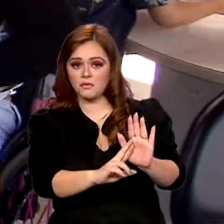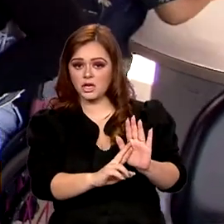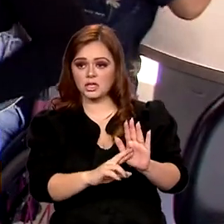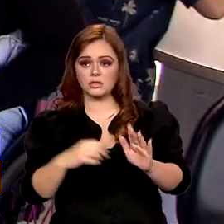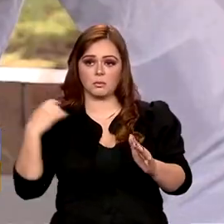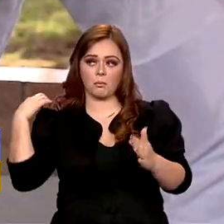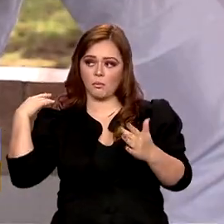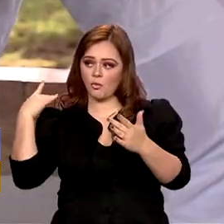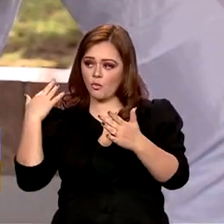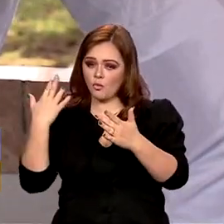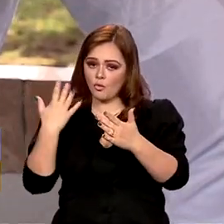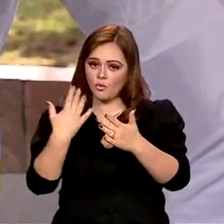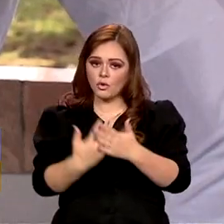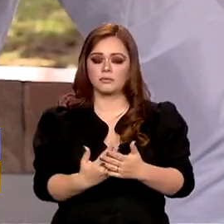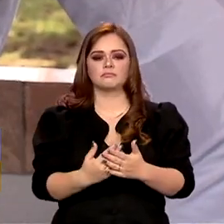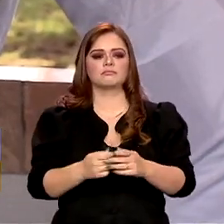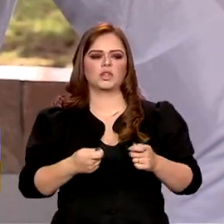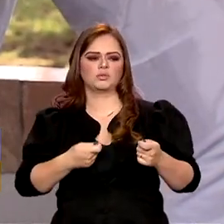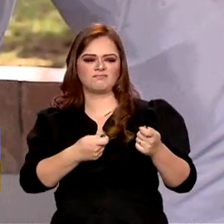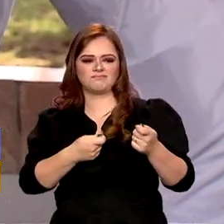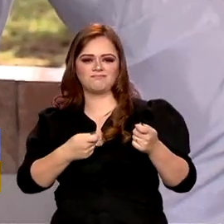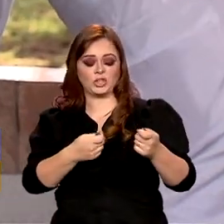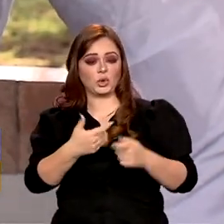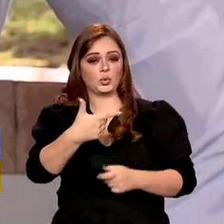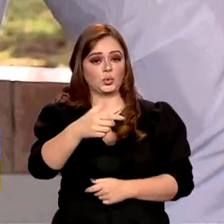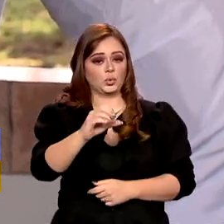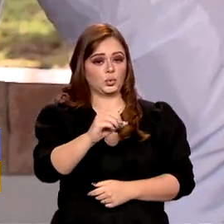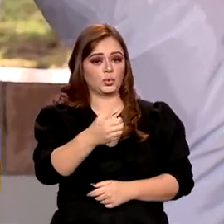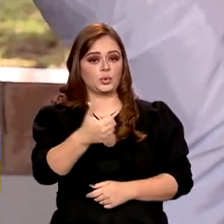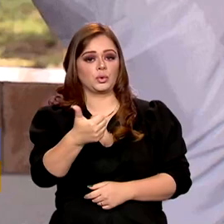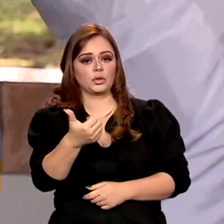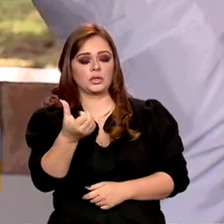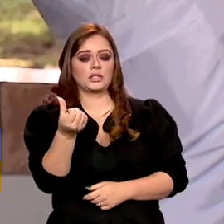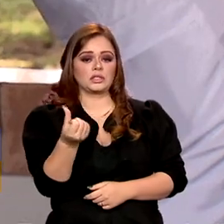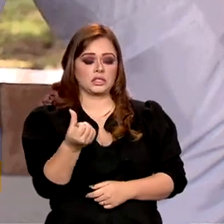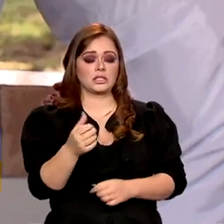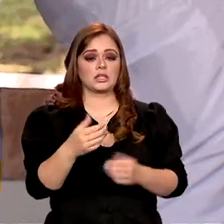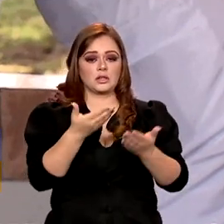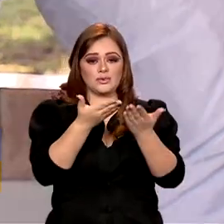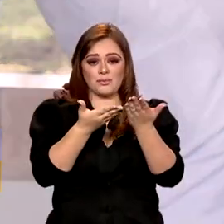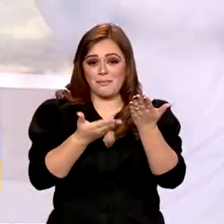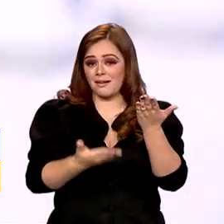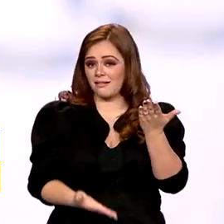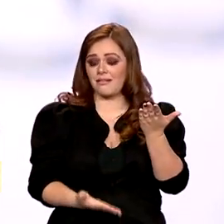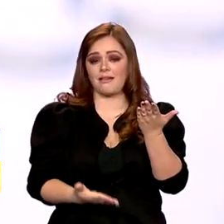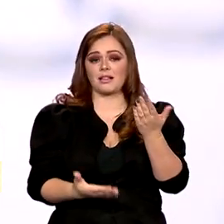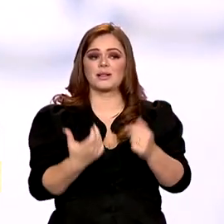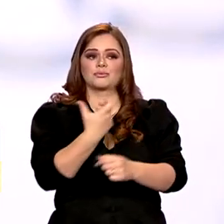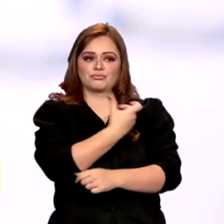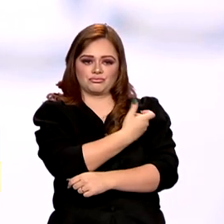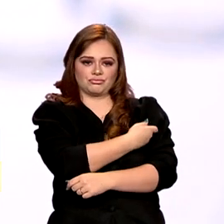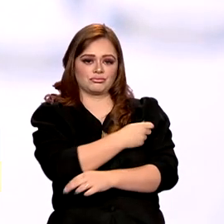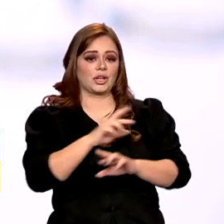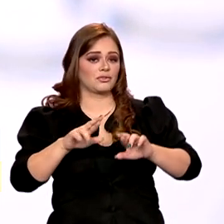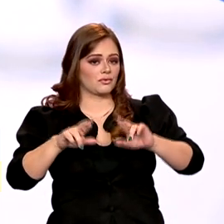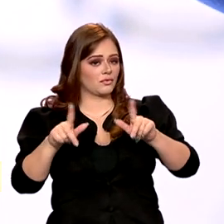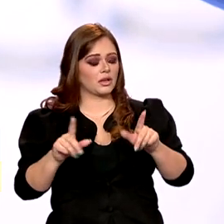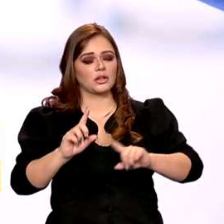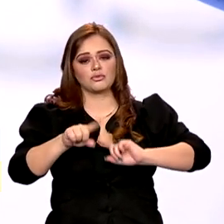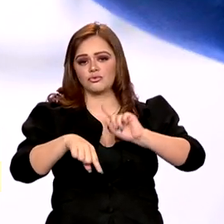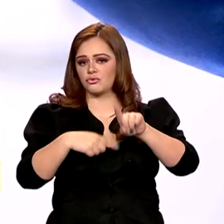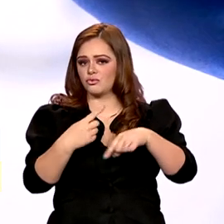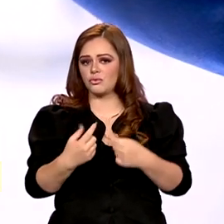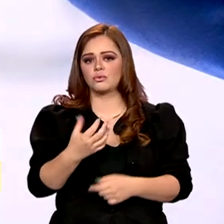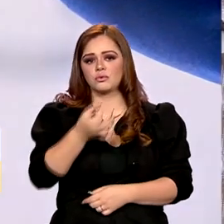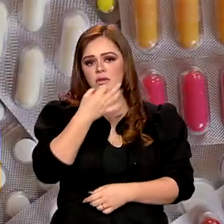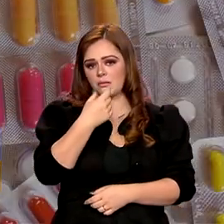longo de décadas, enfrenta, desde 2016, uma queda nas taxas de imunização. Diferente de outros tipos